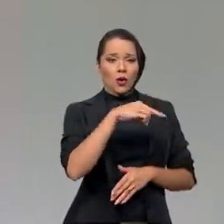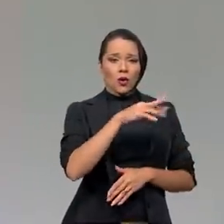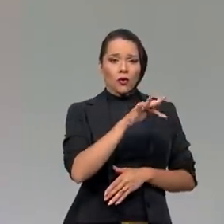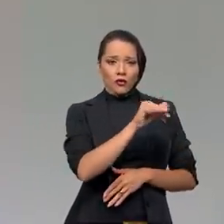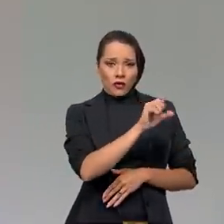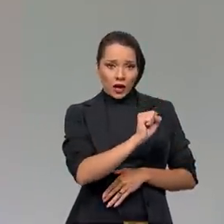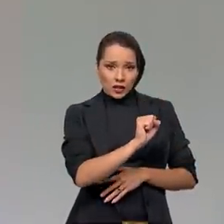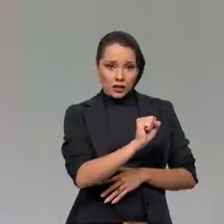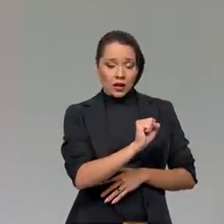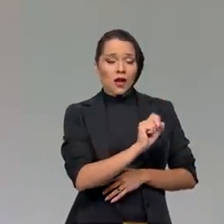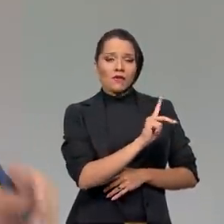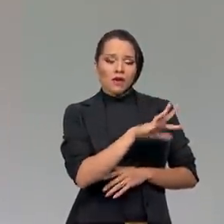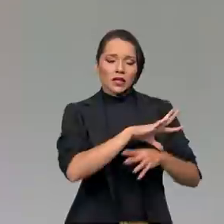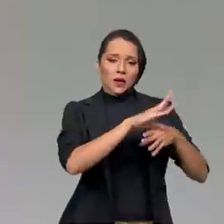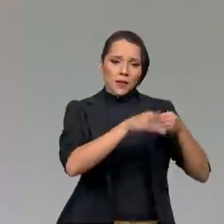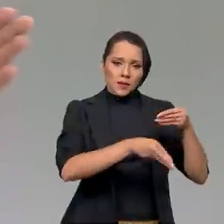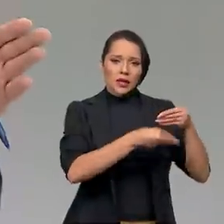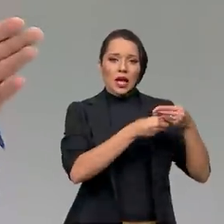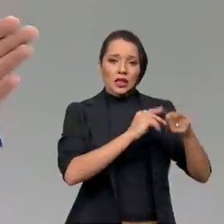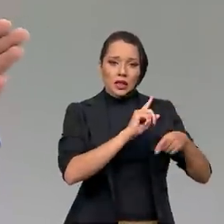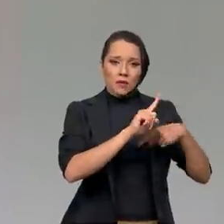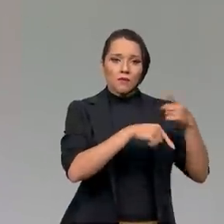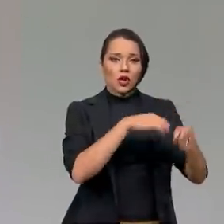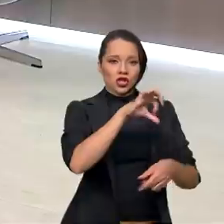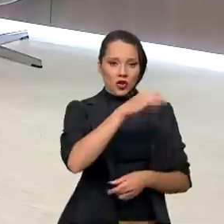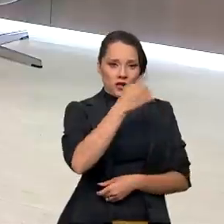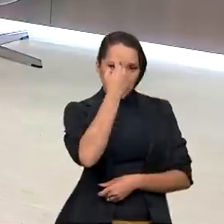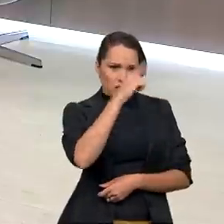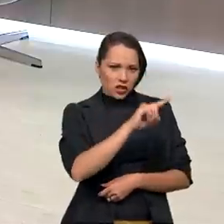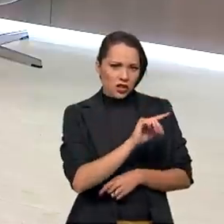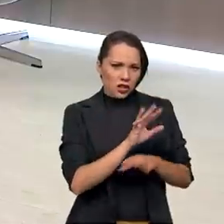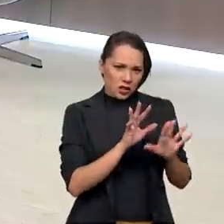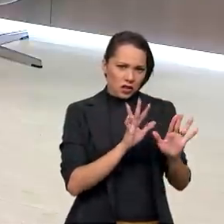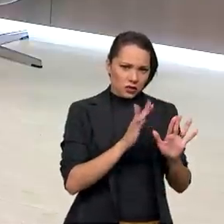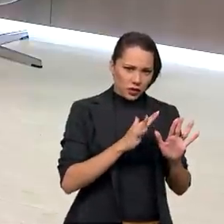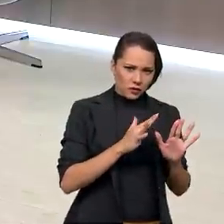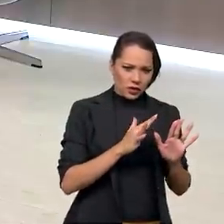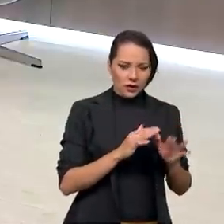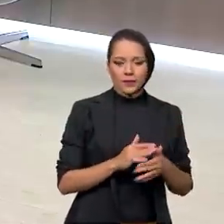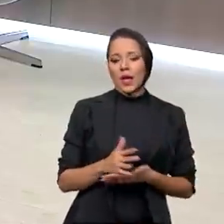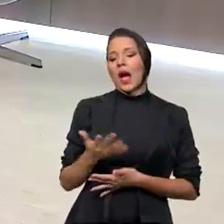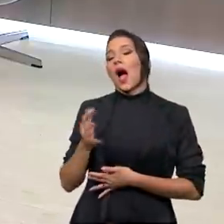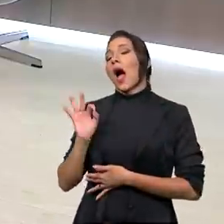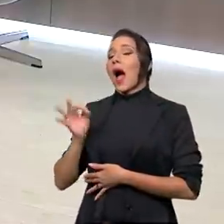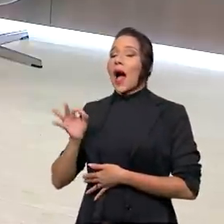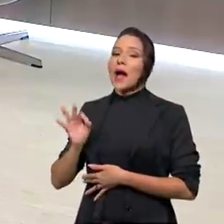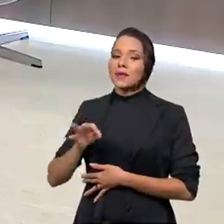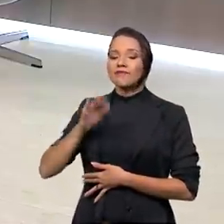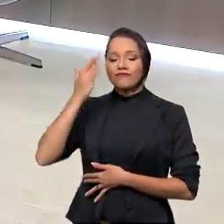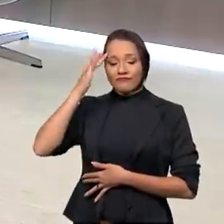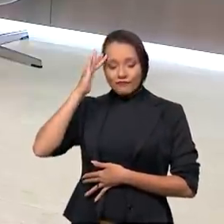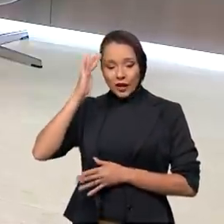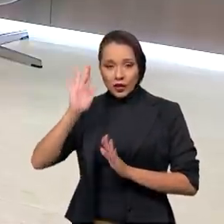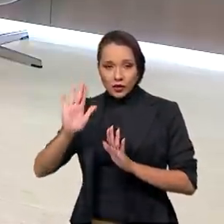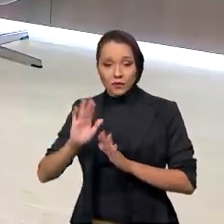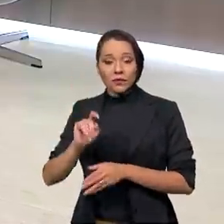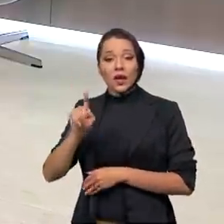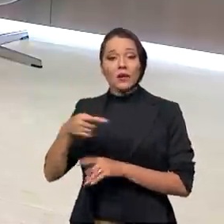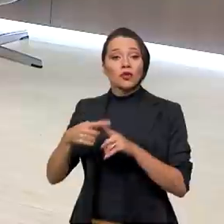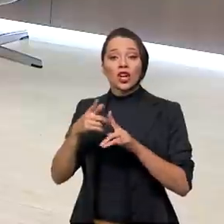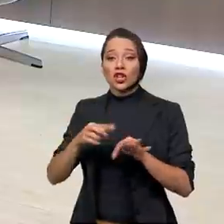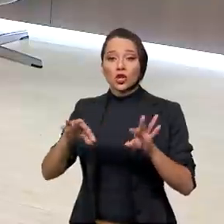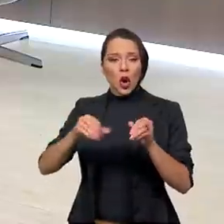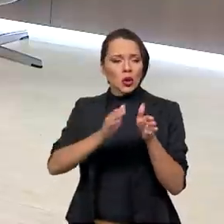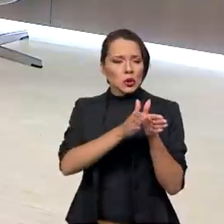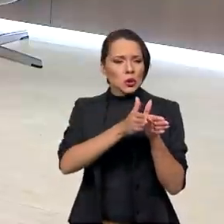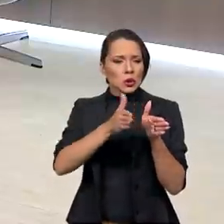ele vai ser implementado depois de 90 dias? Acho que eu quis dizer isso, na verdade. Ah, sim, sim, sim. É claro. Porque aí, na verdade, todas essas